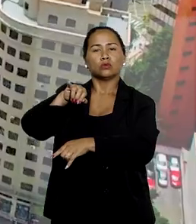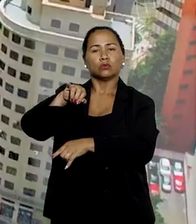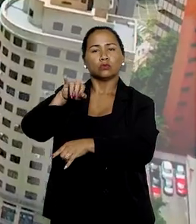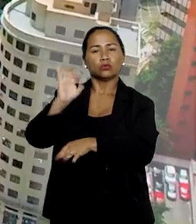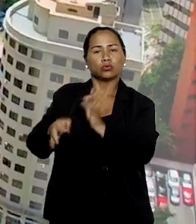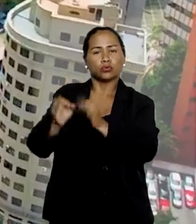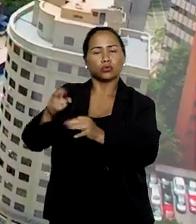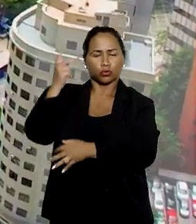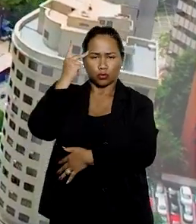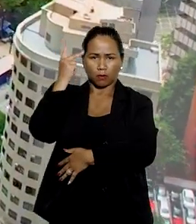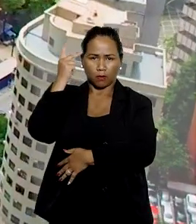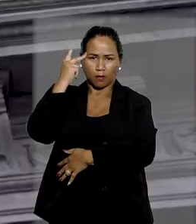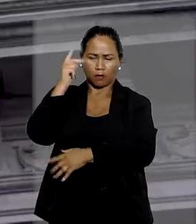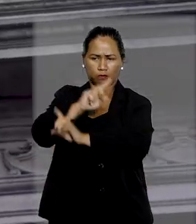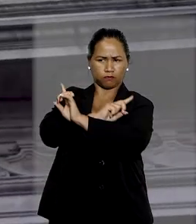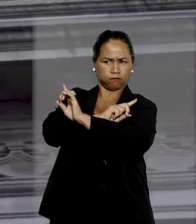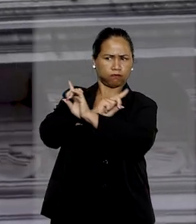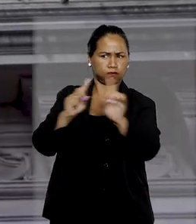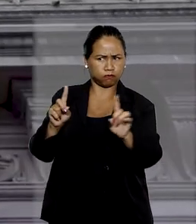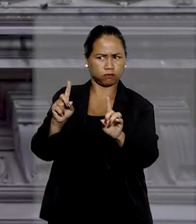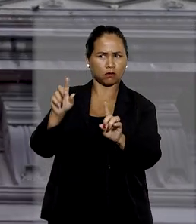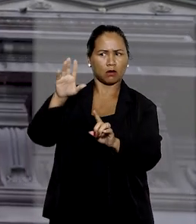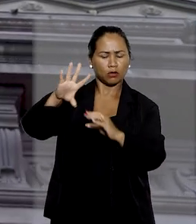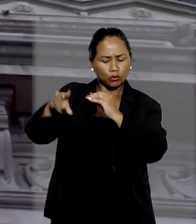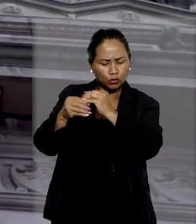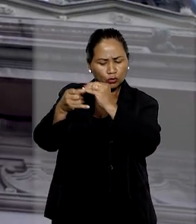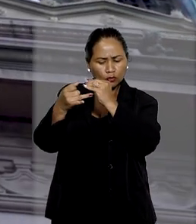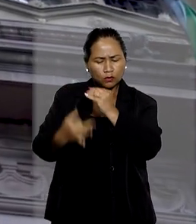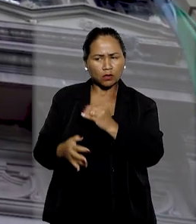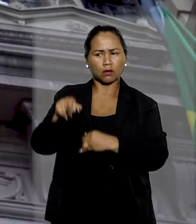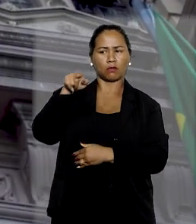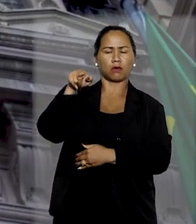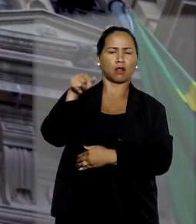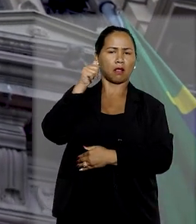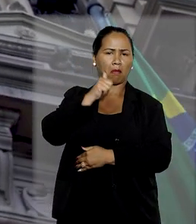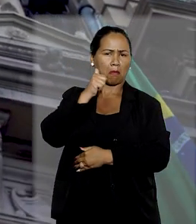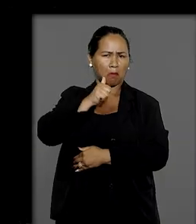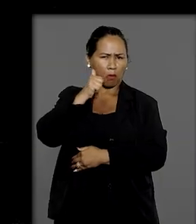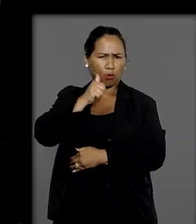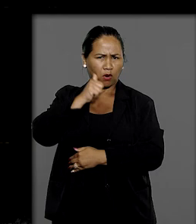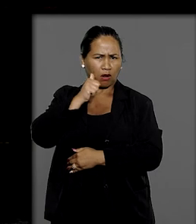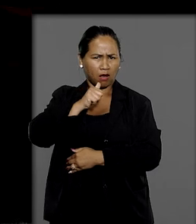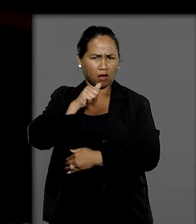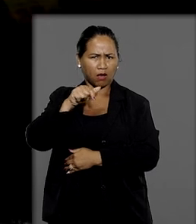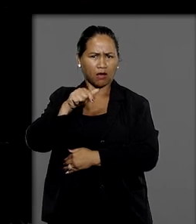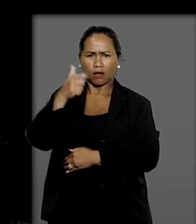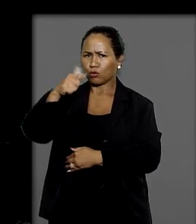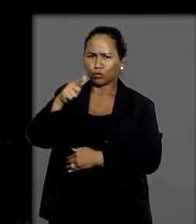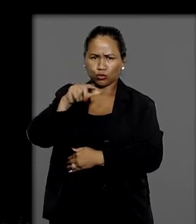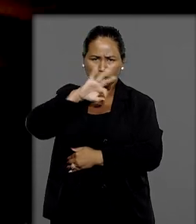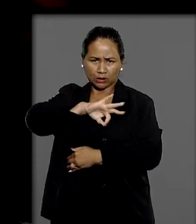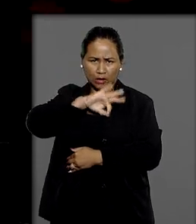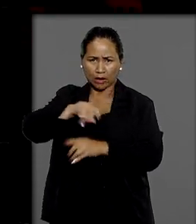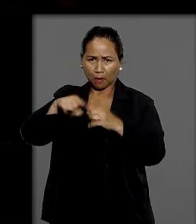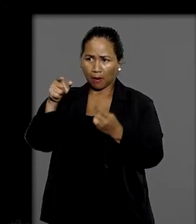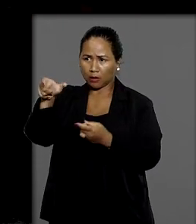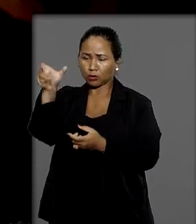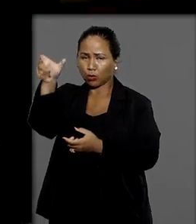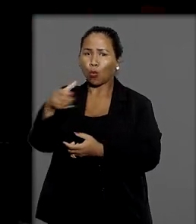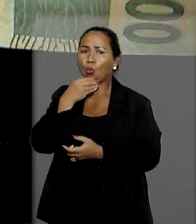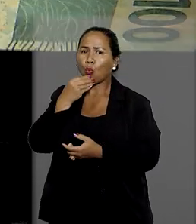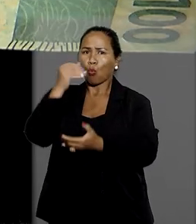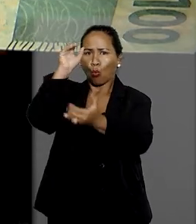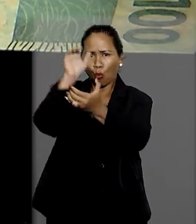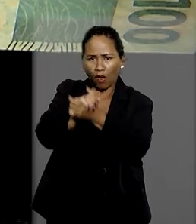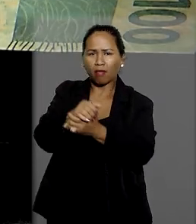que negou o benefício para uma requerente, sob a justificativa de que o cônjuge dela ostentaria padrão financeiro o suficiente